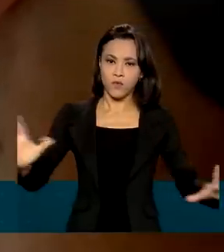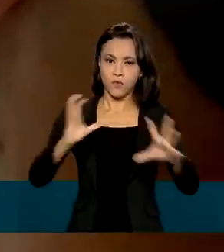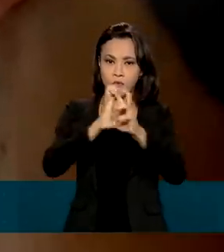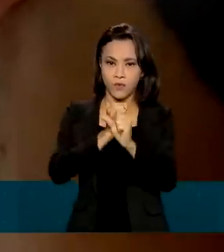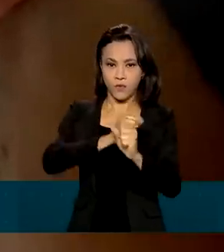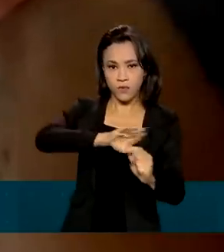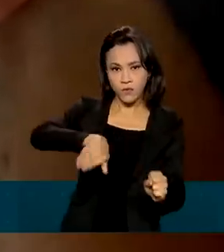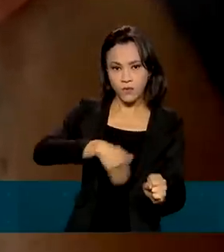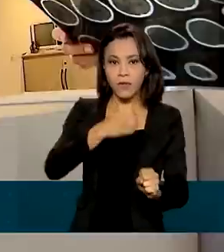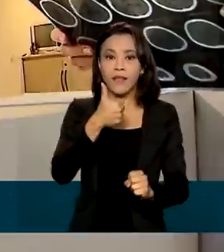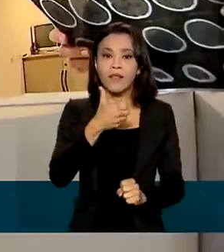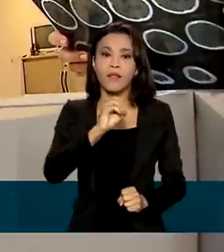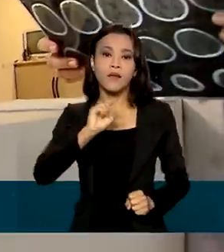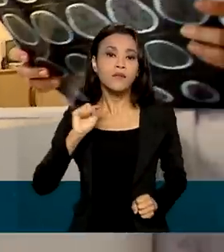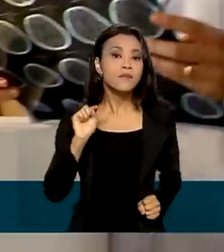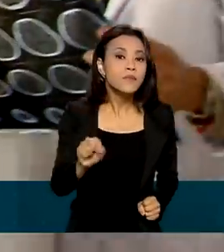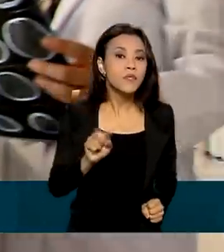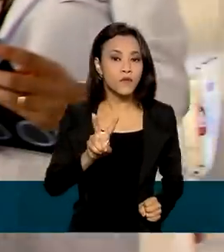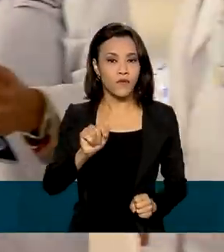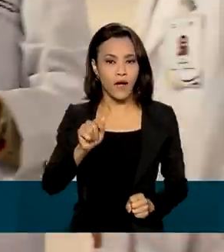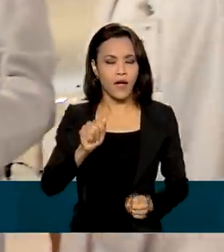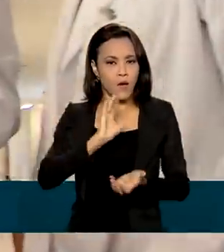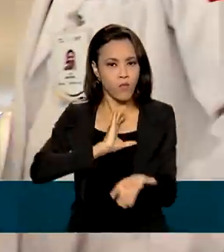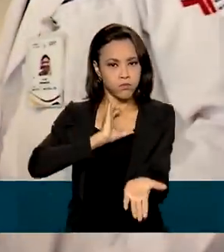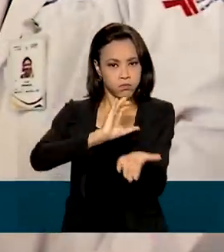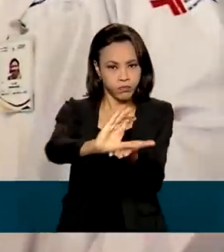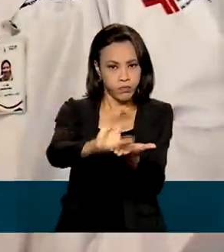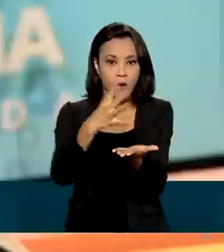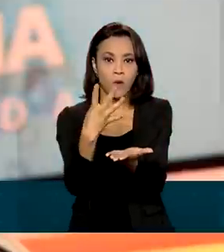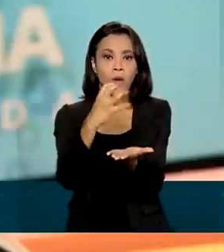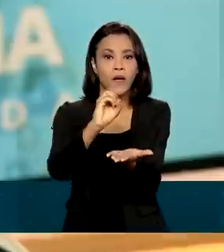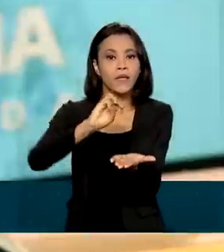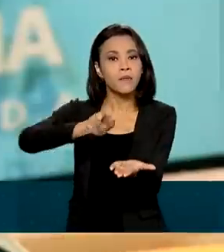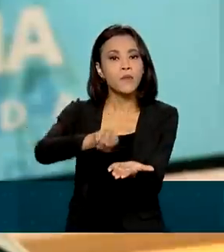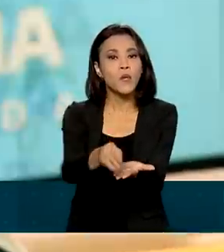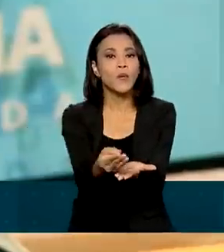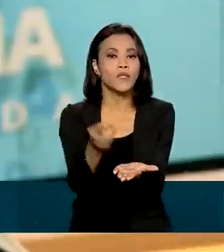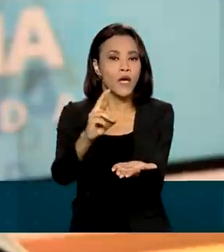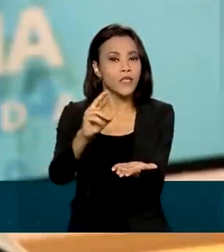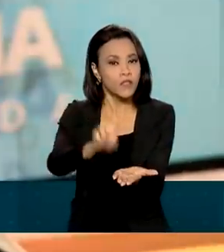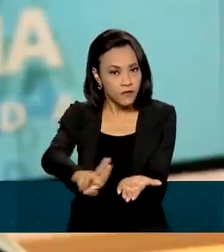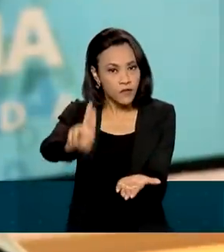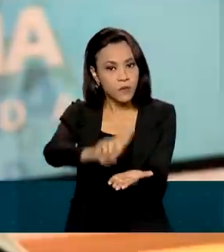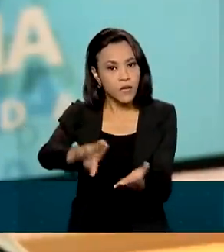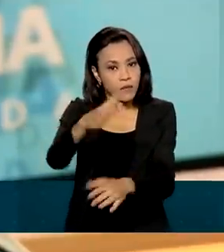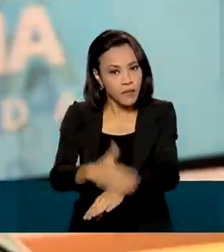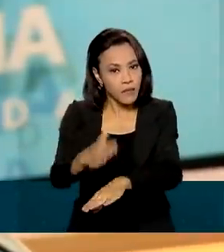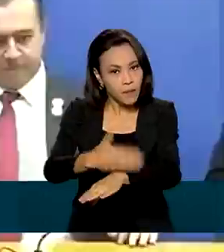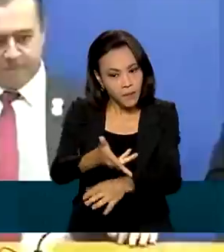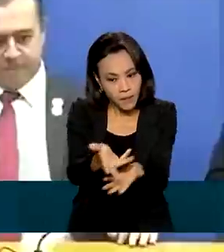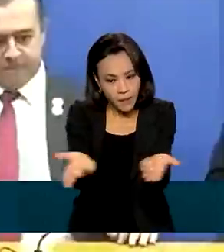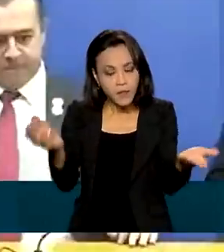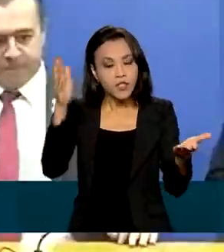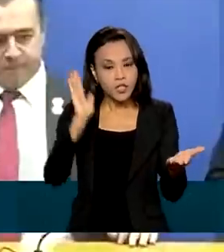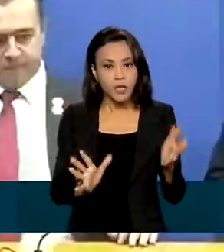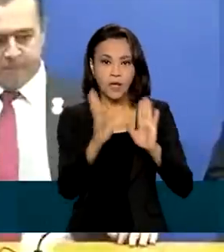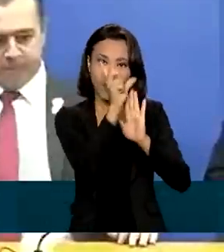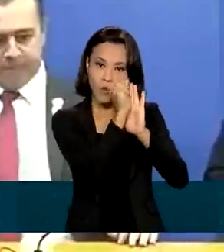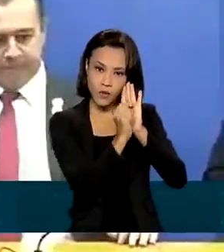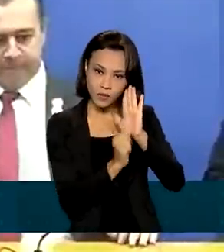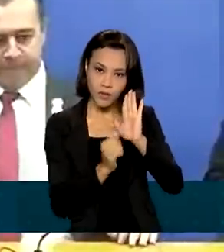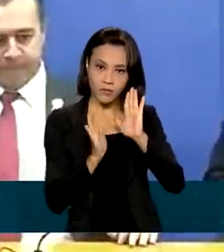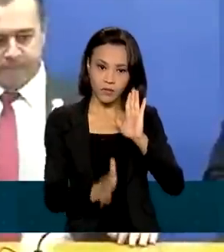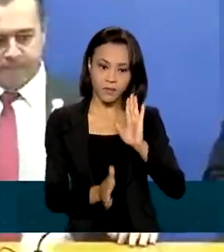serão 10 mil vagas, um investimento de 40 milhões de reais já previsto no orçamento deste ano. Fazer chegar